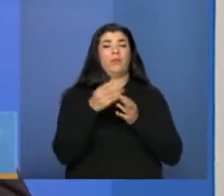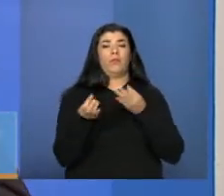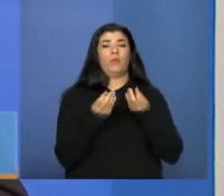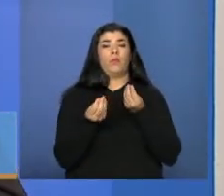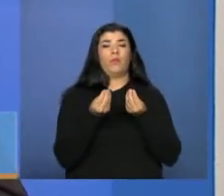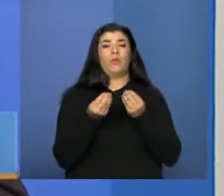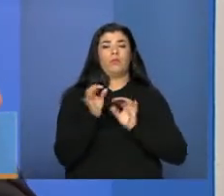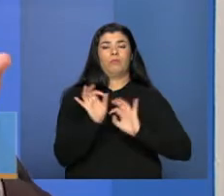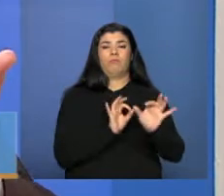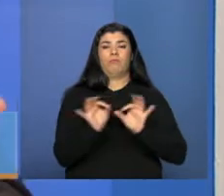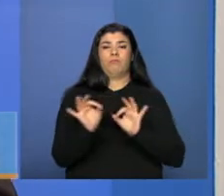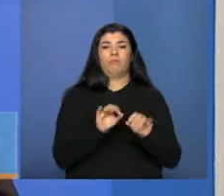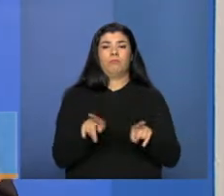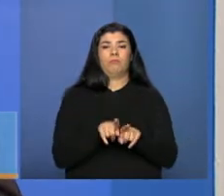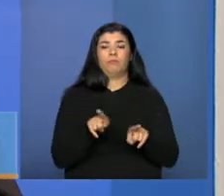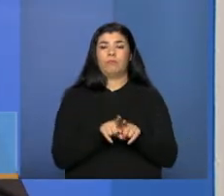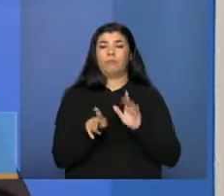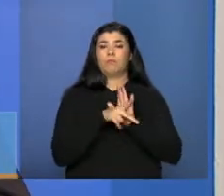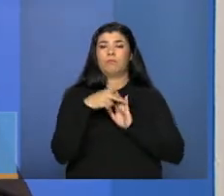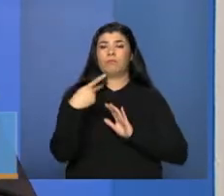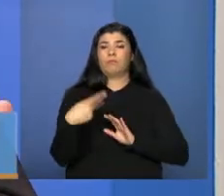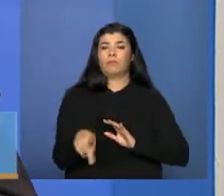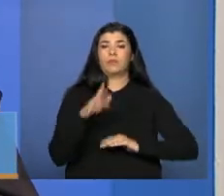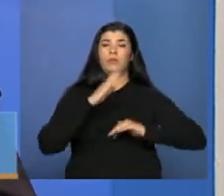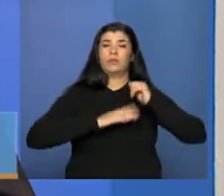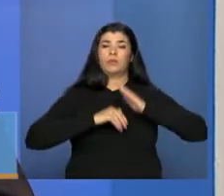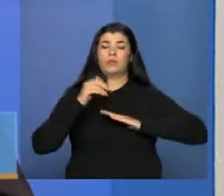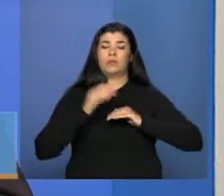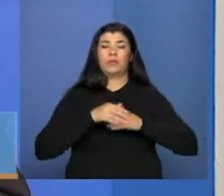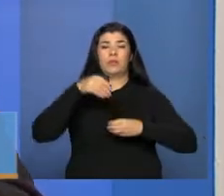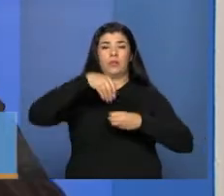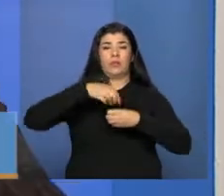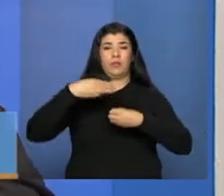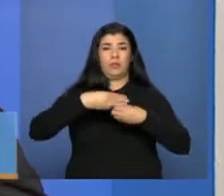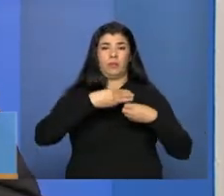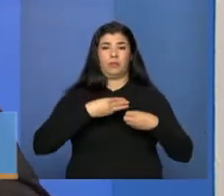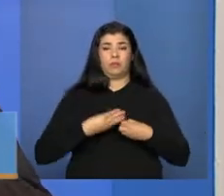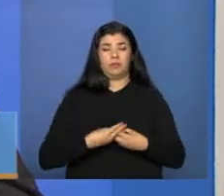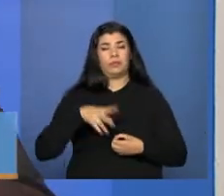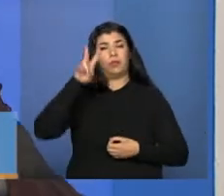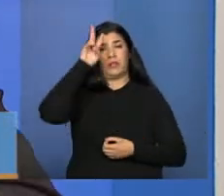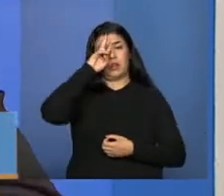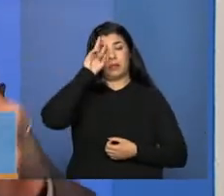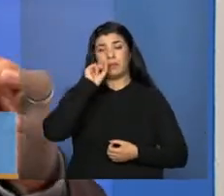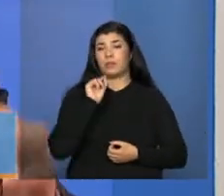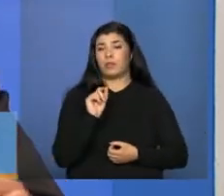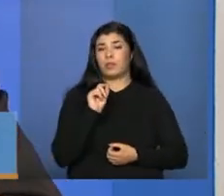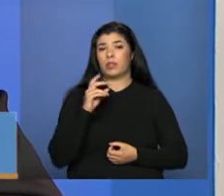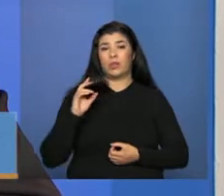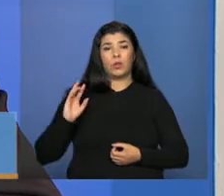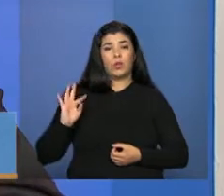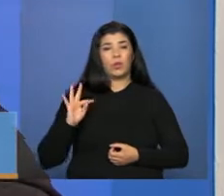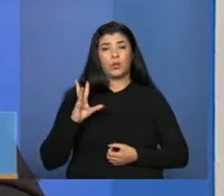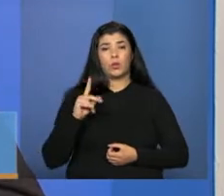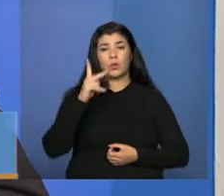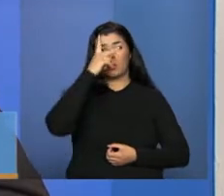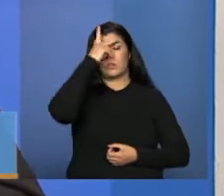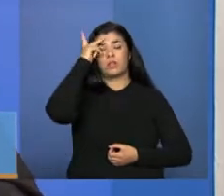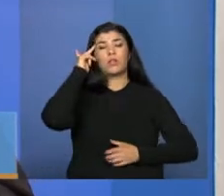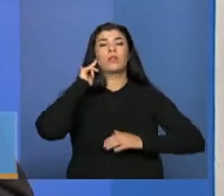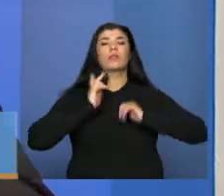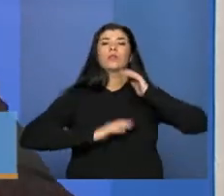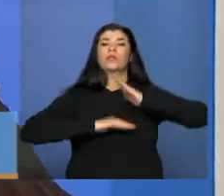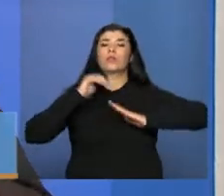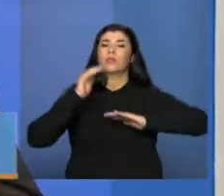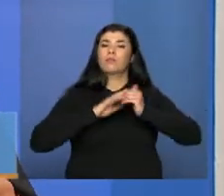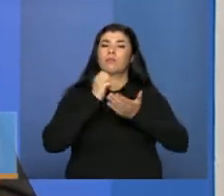estruturados com os nossos profissionais nos municípios. Porque, lembrem, todos são contabilizados. Isso é uma questão